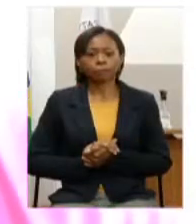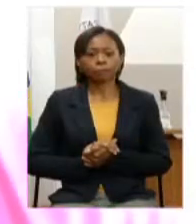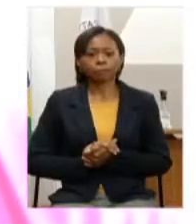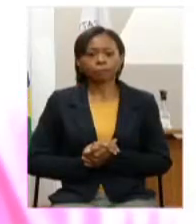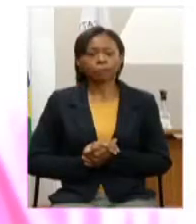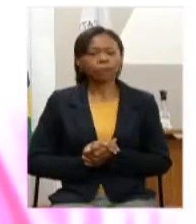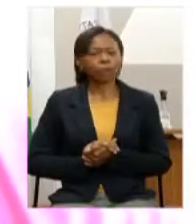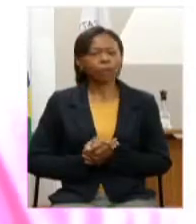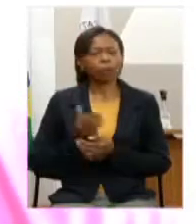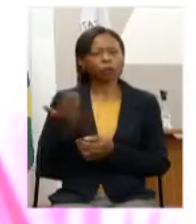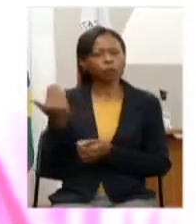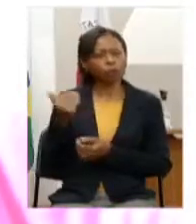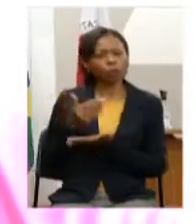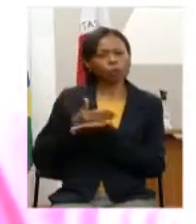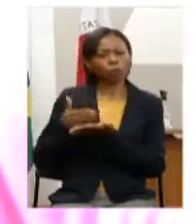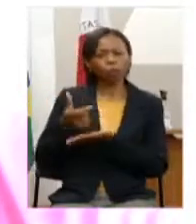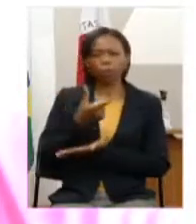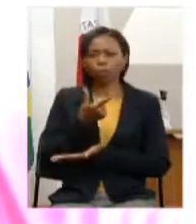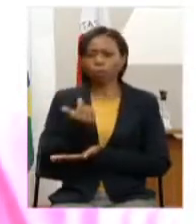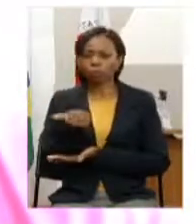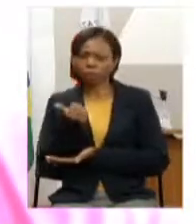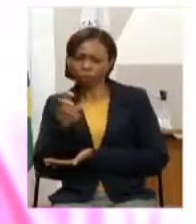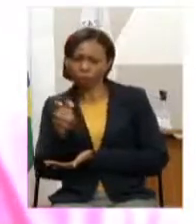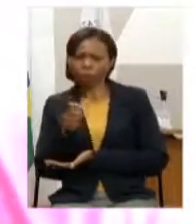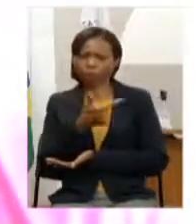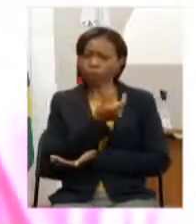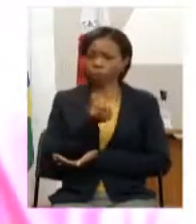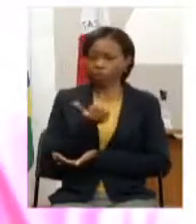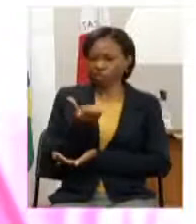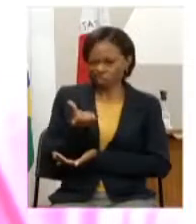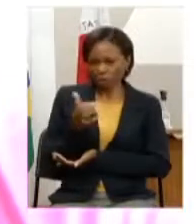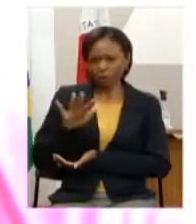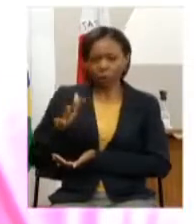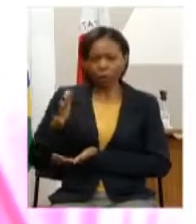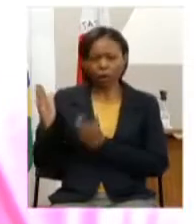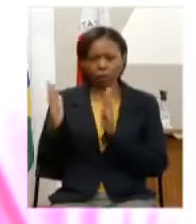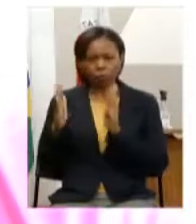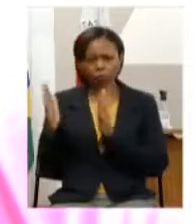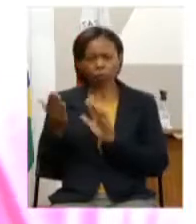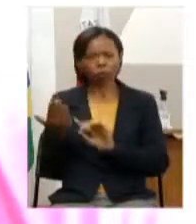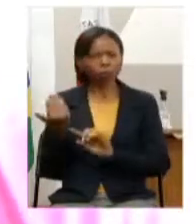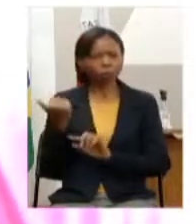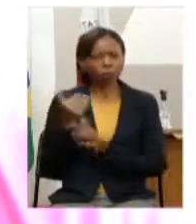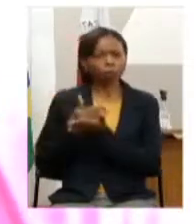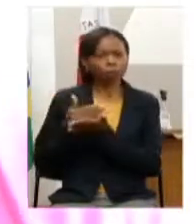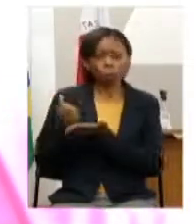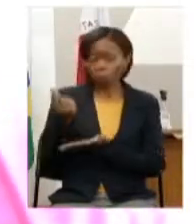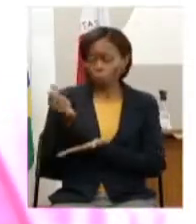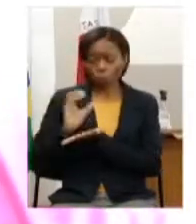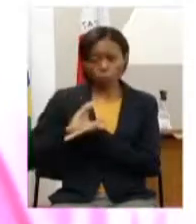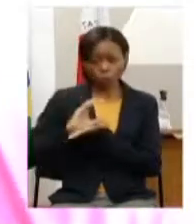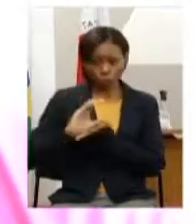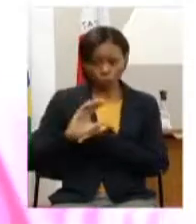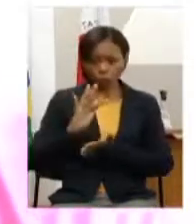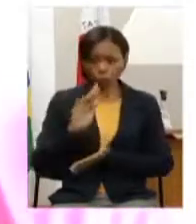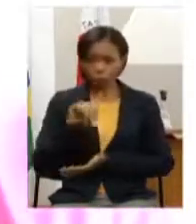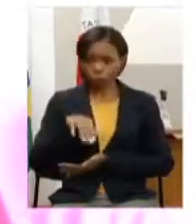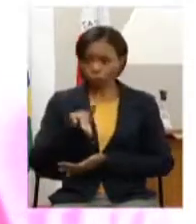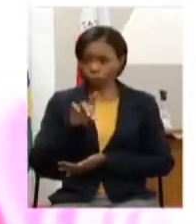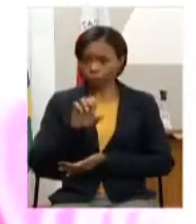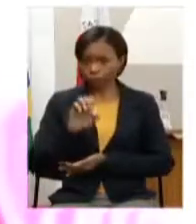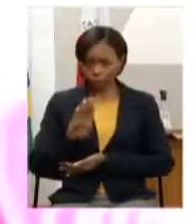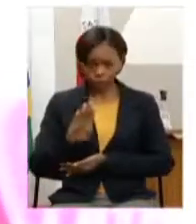2015 e 2016 o recurso que veio do Fundeb ele foi